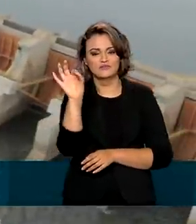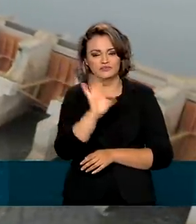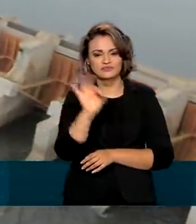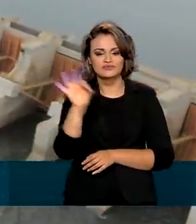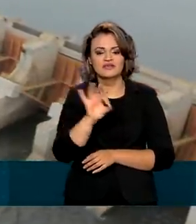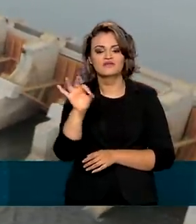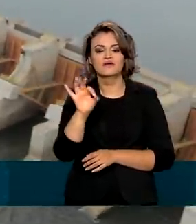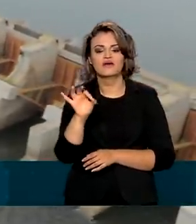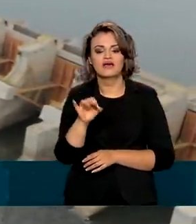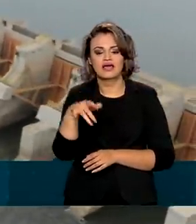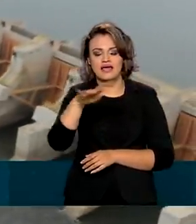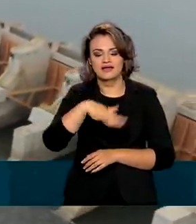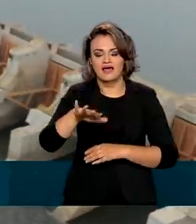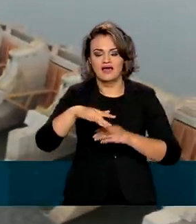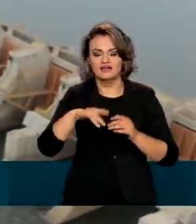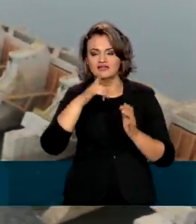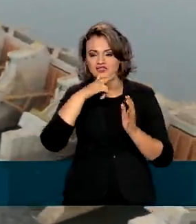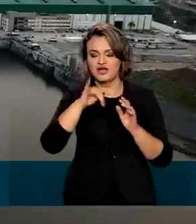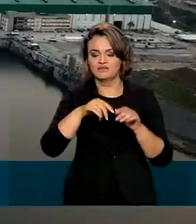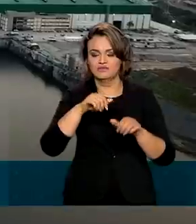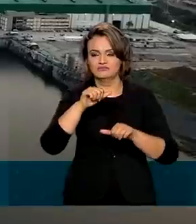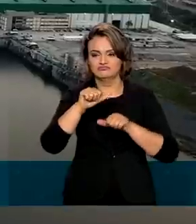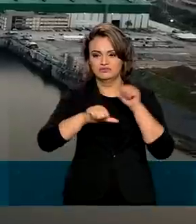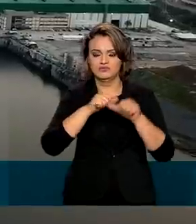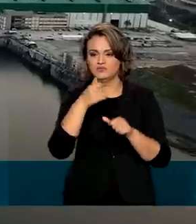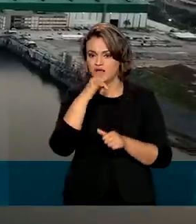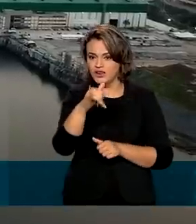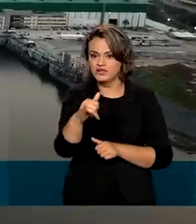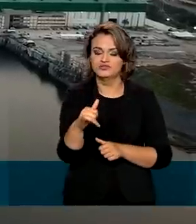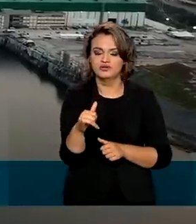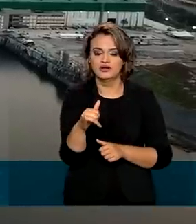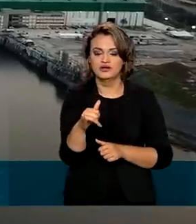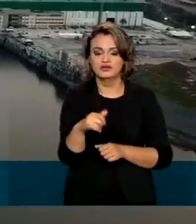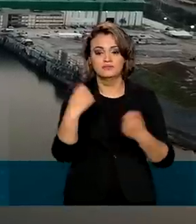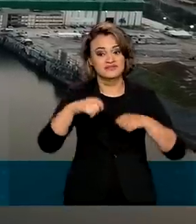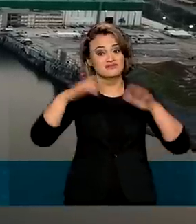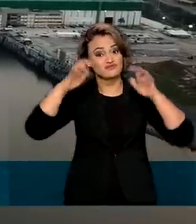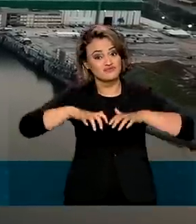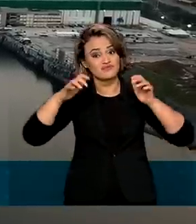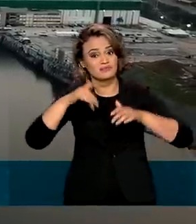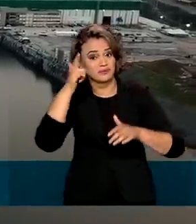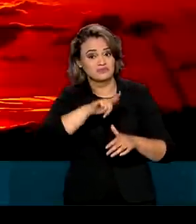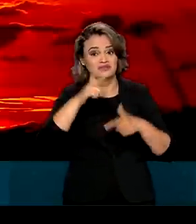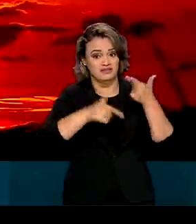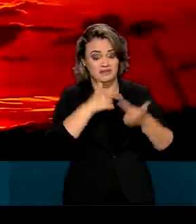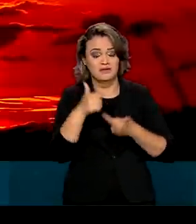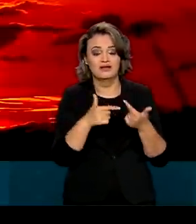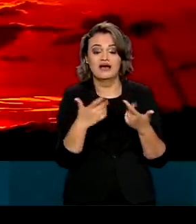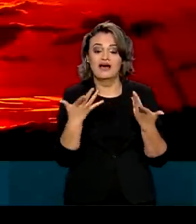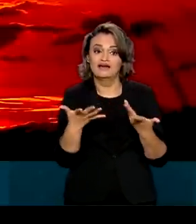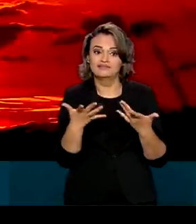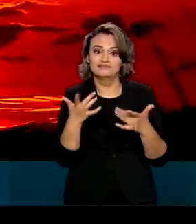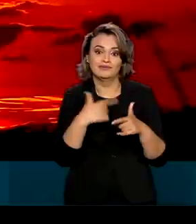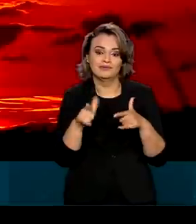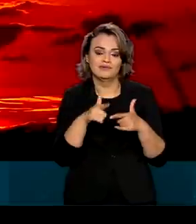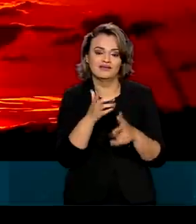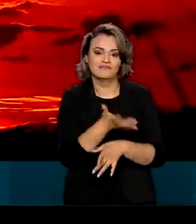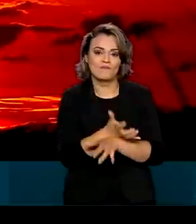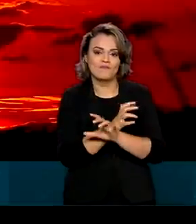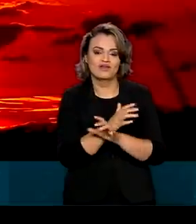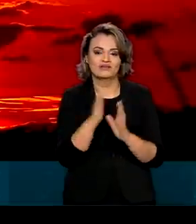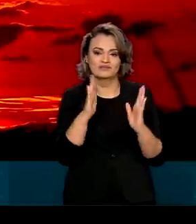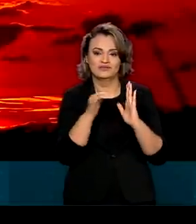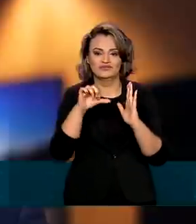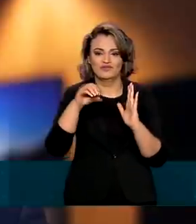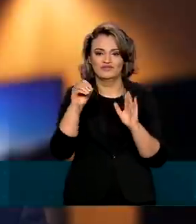são produzidos nas hidrelétricas, que dependem das chuvas. Daí a preocupação em enfrentar a pior seca dos últimos